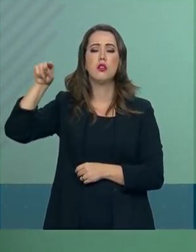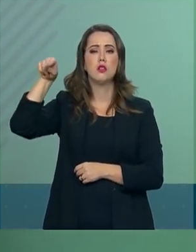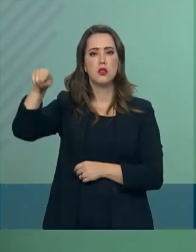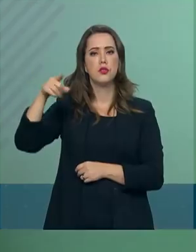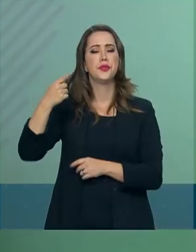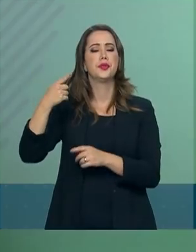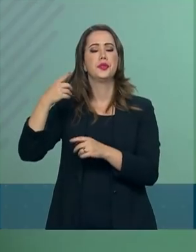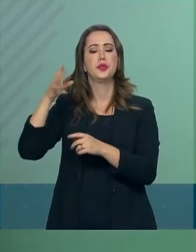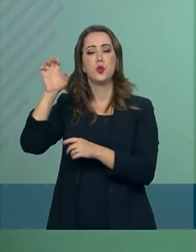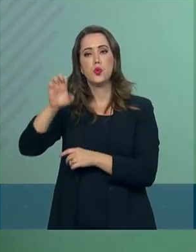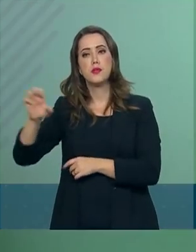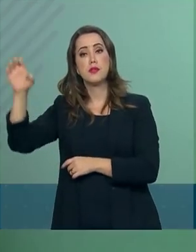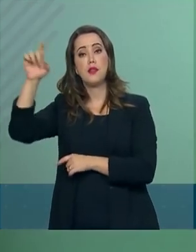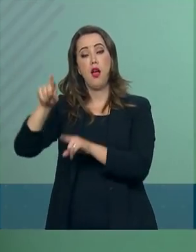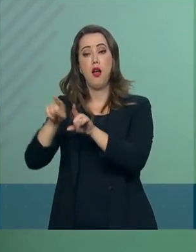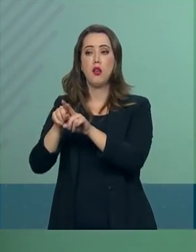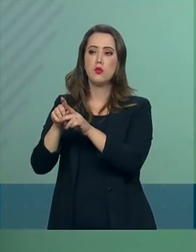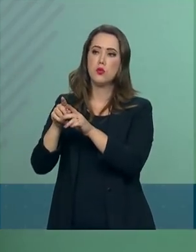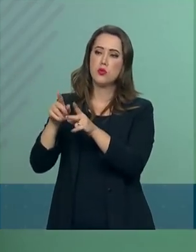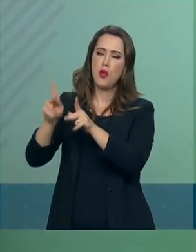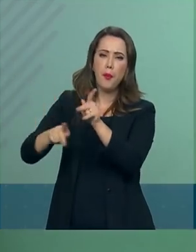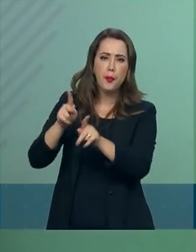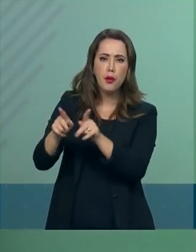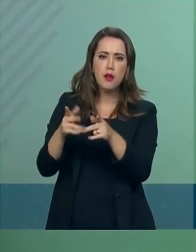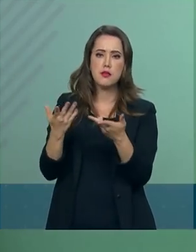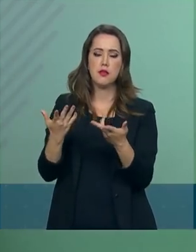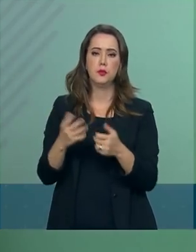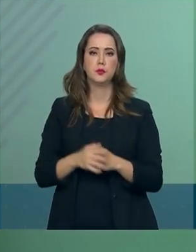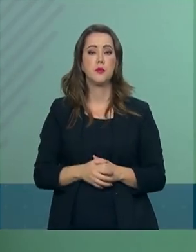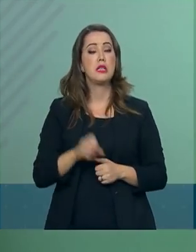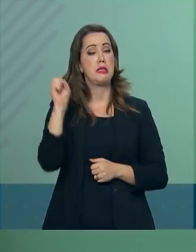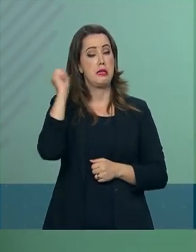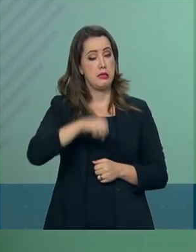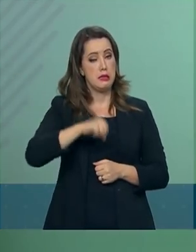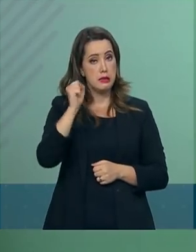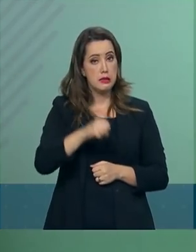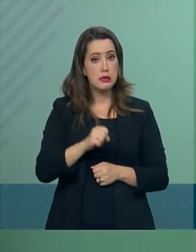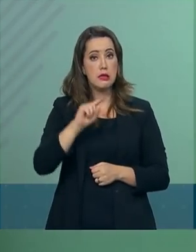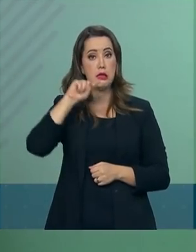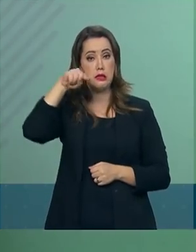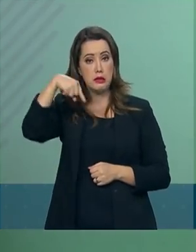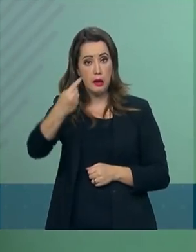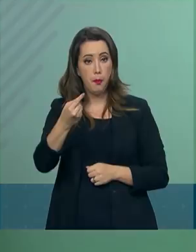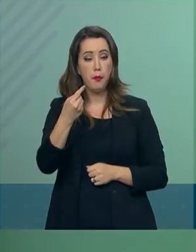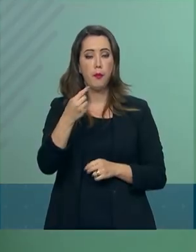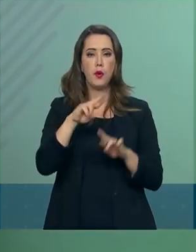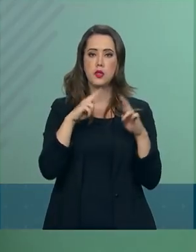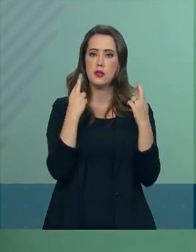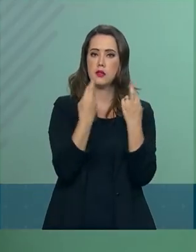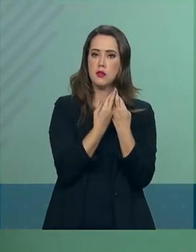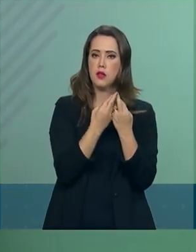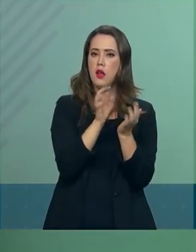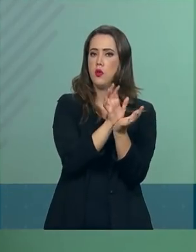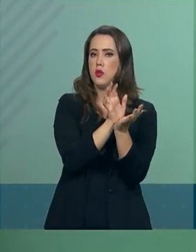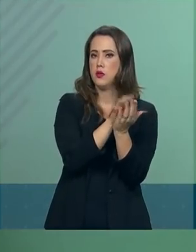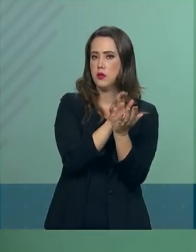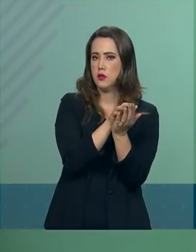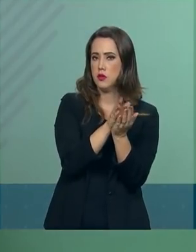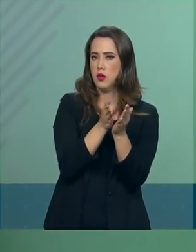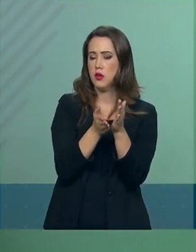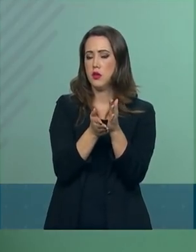e a população. Sim, o presidente vai à Petrolina logo após o evento em Recife,